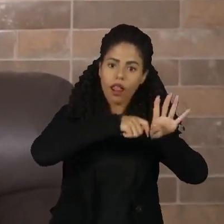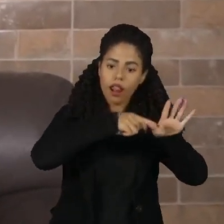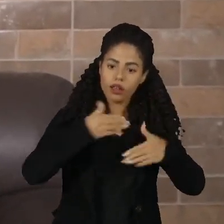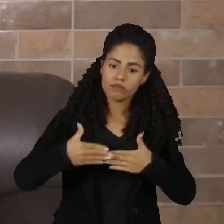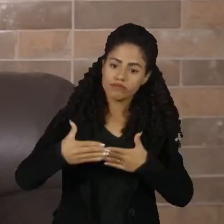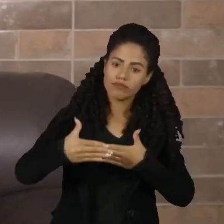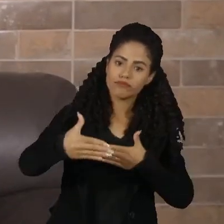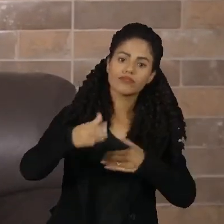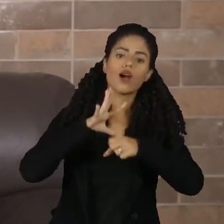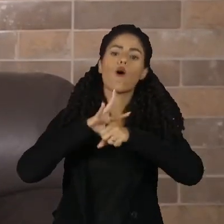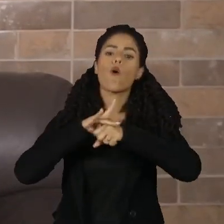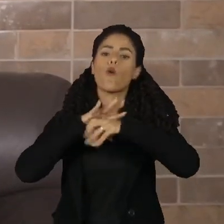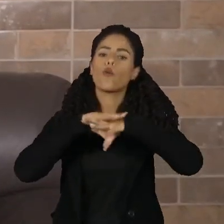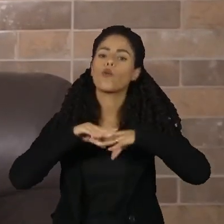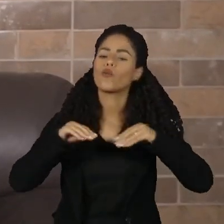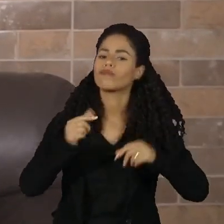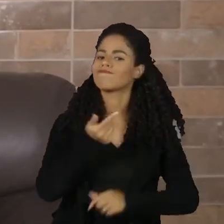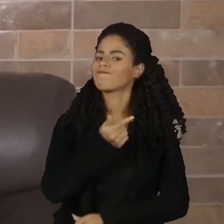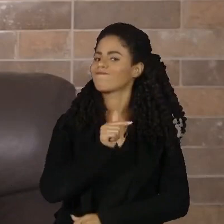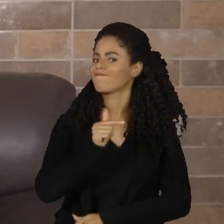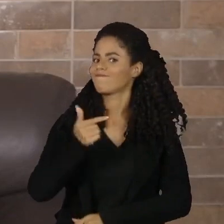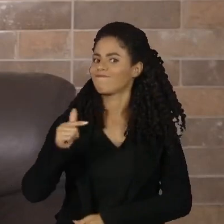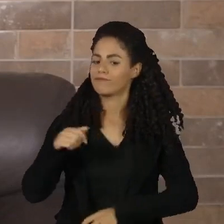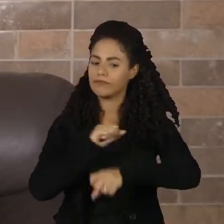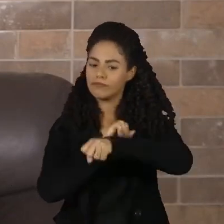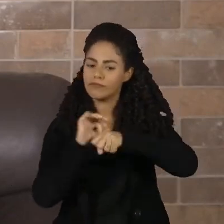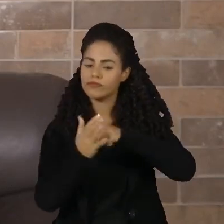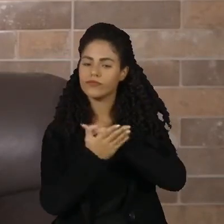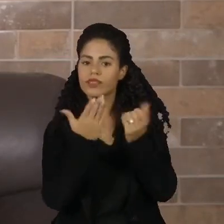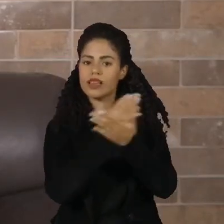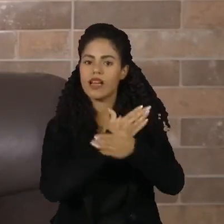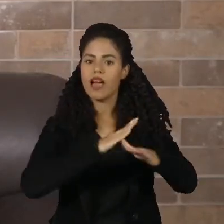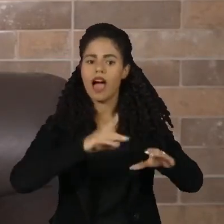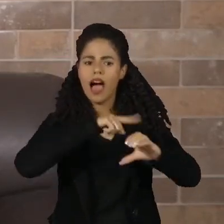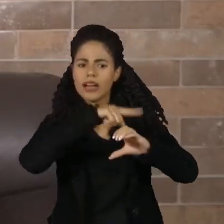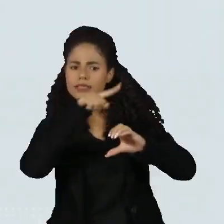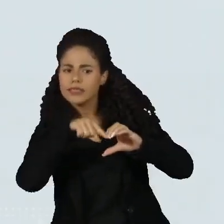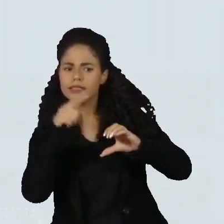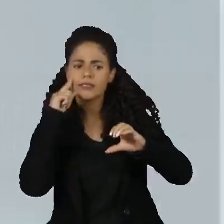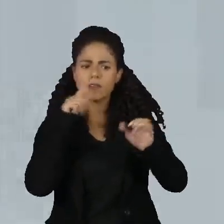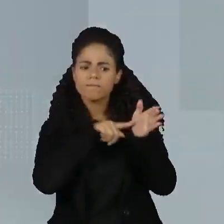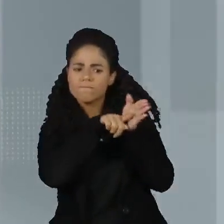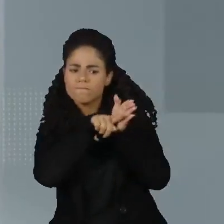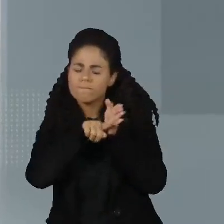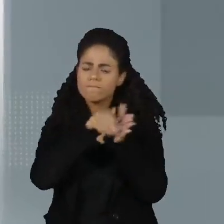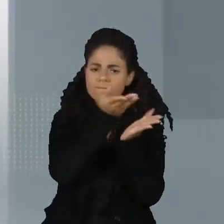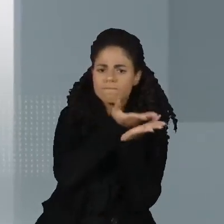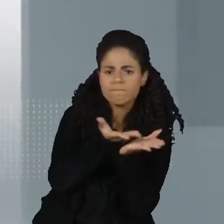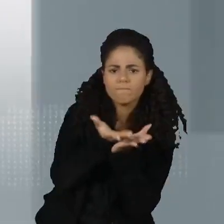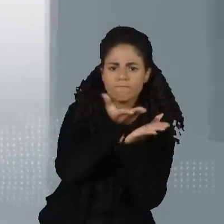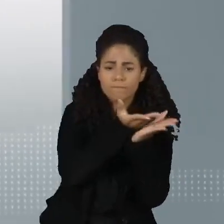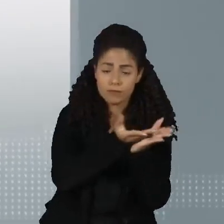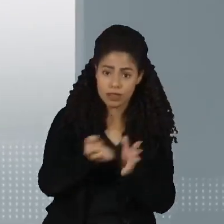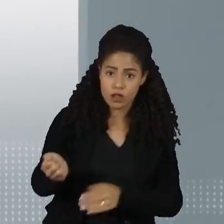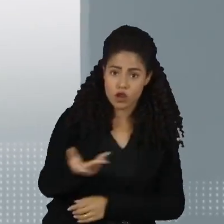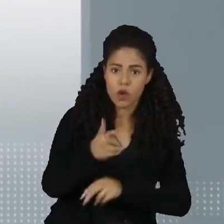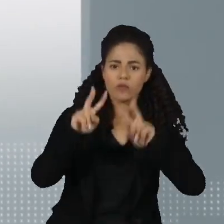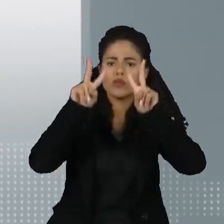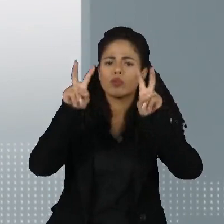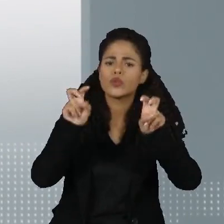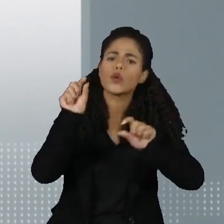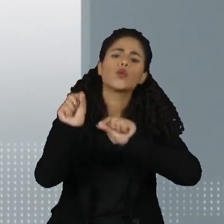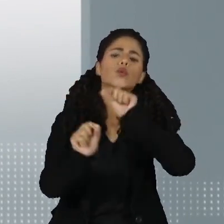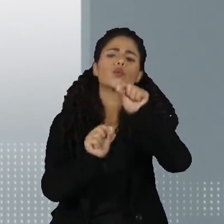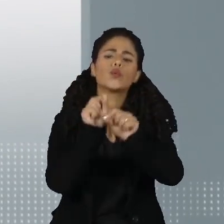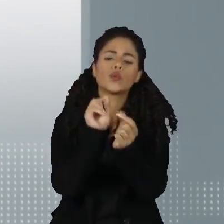cura. Mesmo depois do fim da pandemia, esse é um fenômeno que a ciência ainda tenta entender. O estudo mais recente relacionado ao tema foi feito pelo